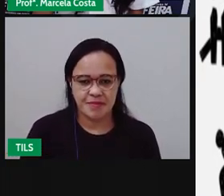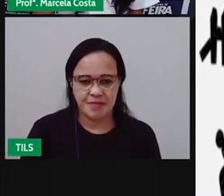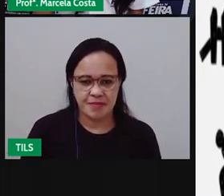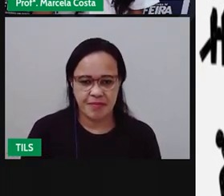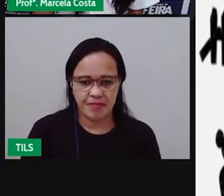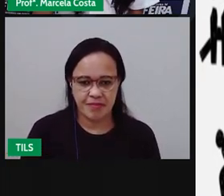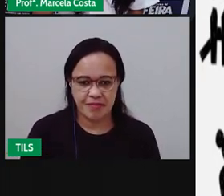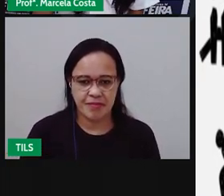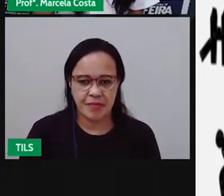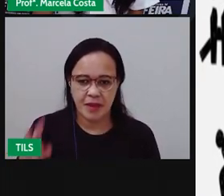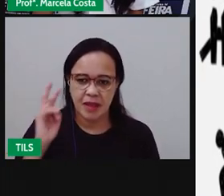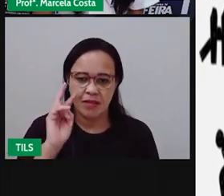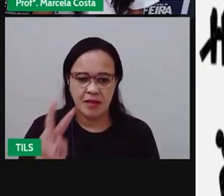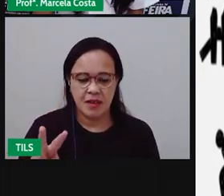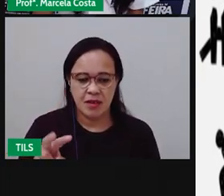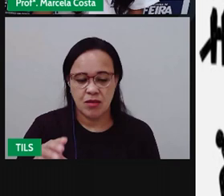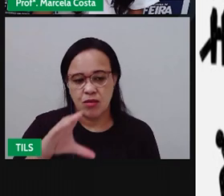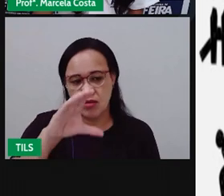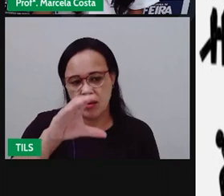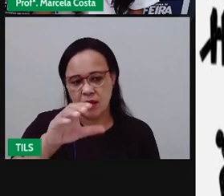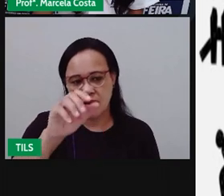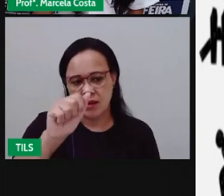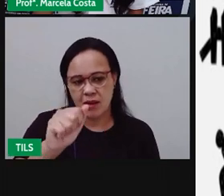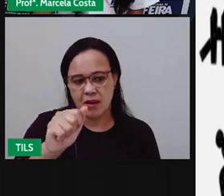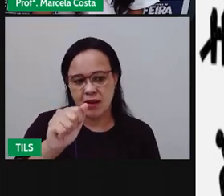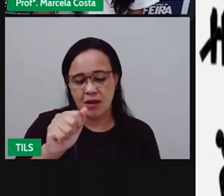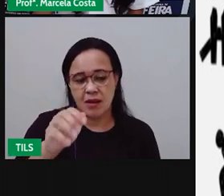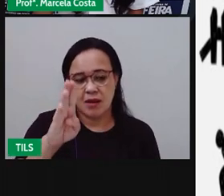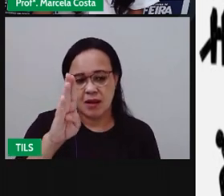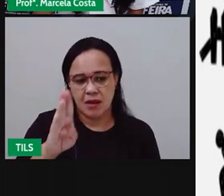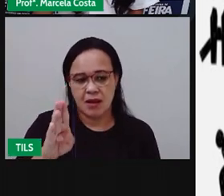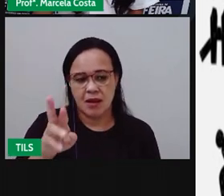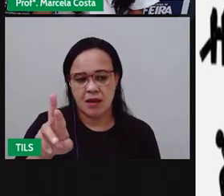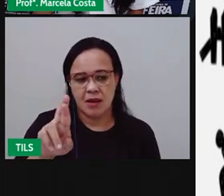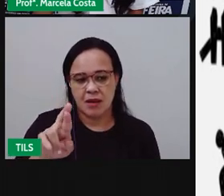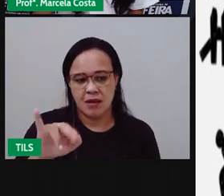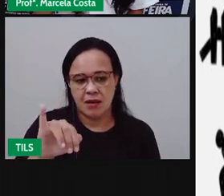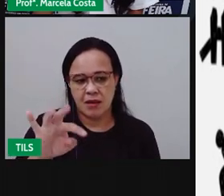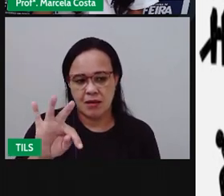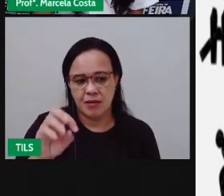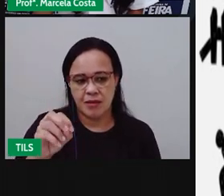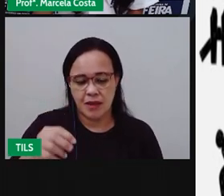Veja aqui também, ó. Um cabrito.